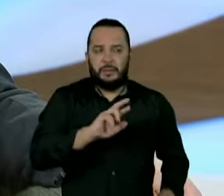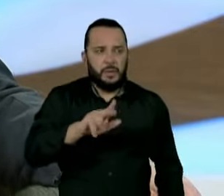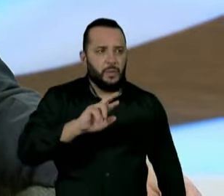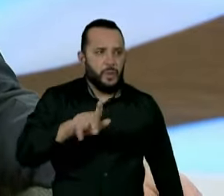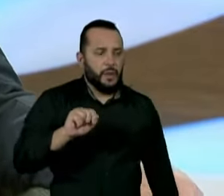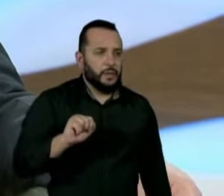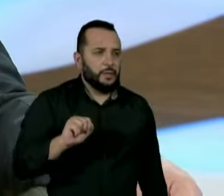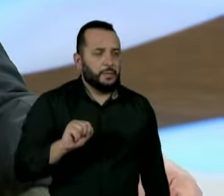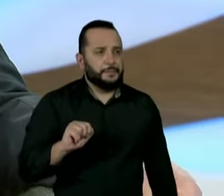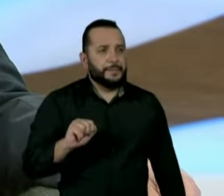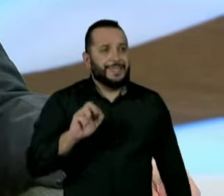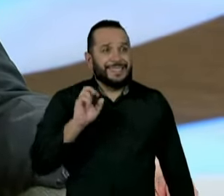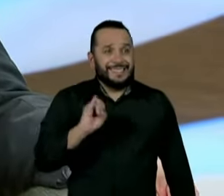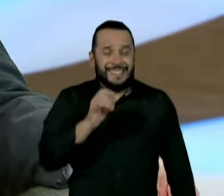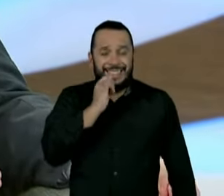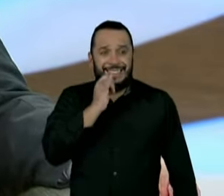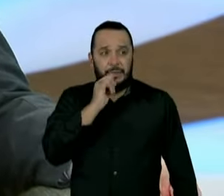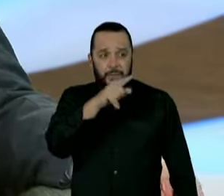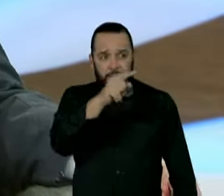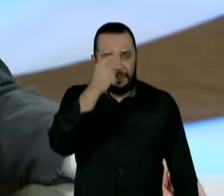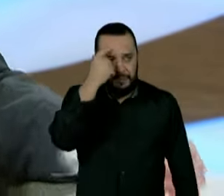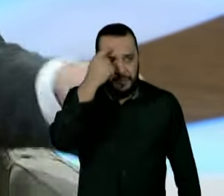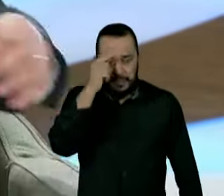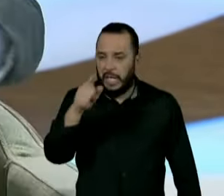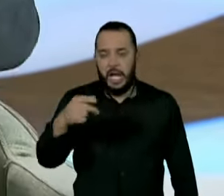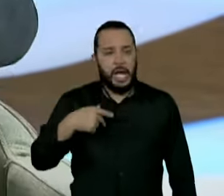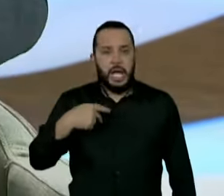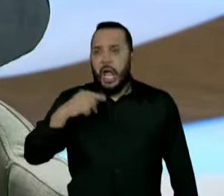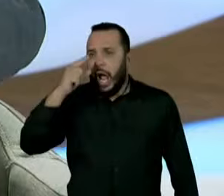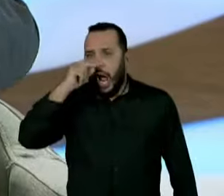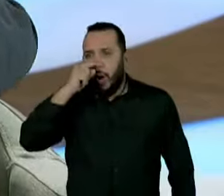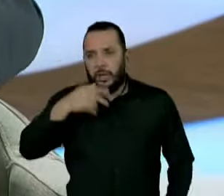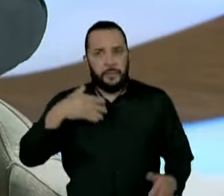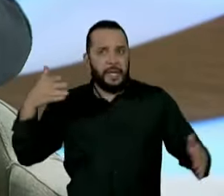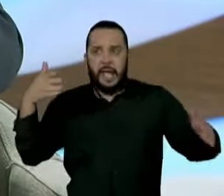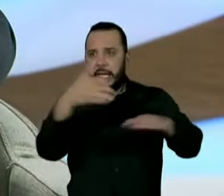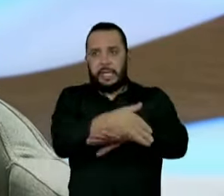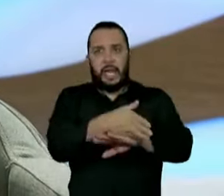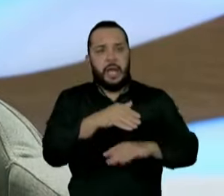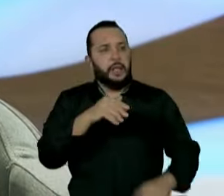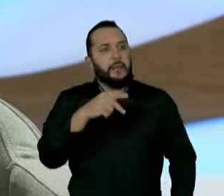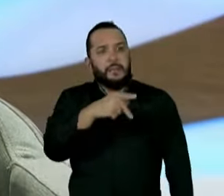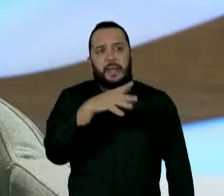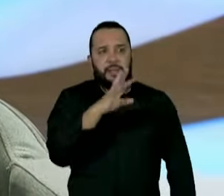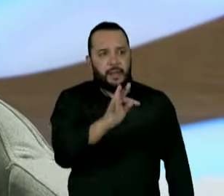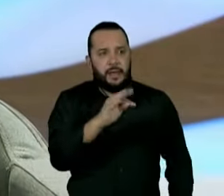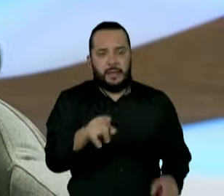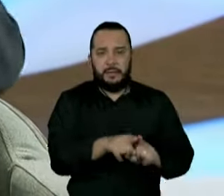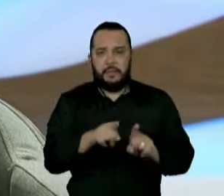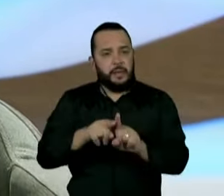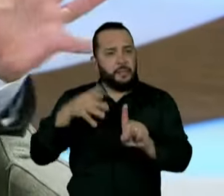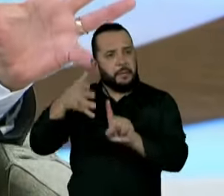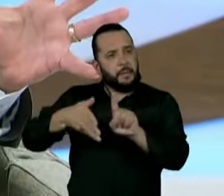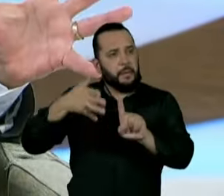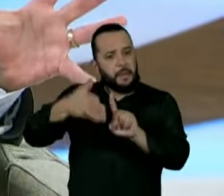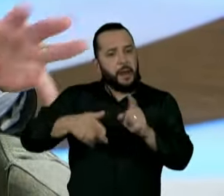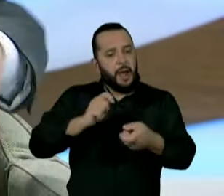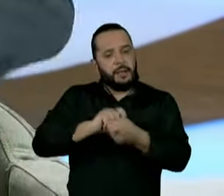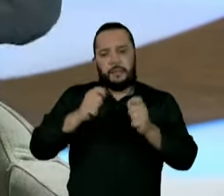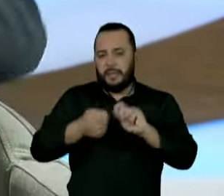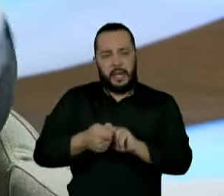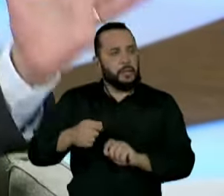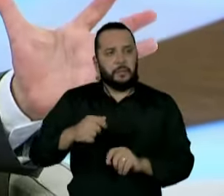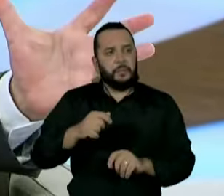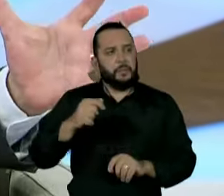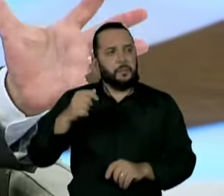contrário, é ruim quando pensam que o Alckmin tem que ir para o PT ou fazer discurso adaptado ao PT. Nós não somos do PT, nós